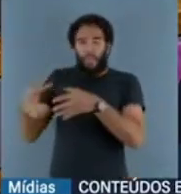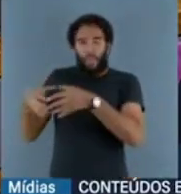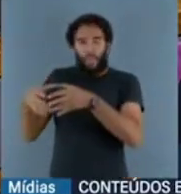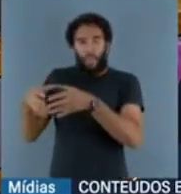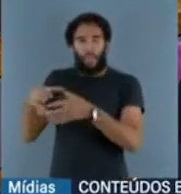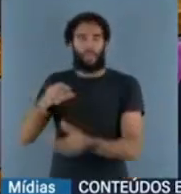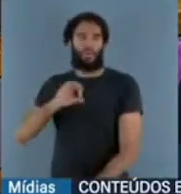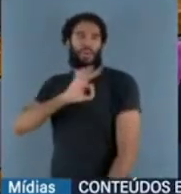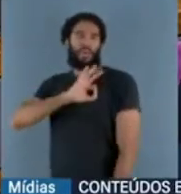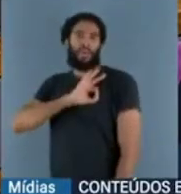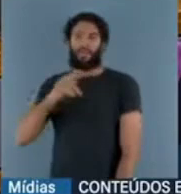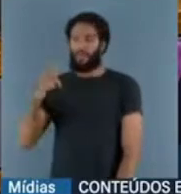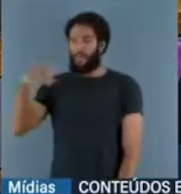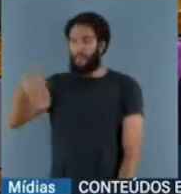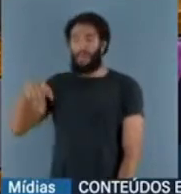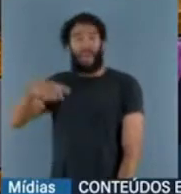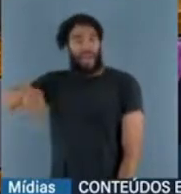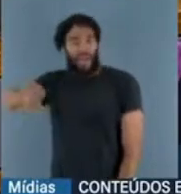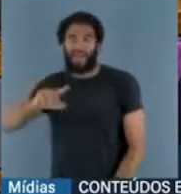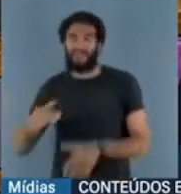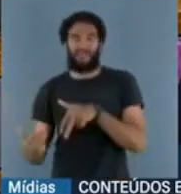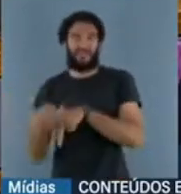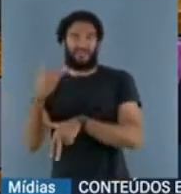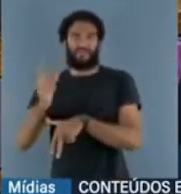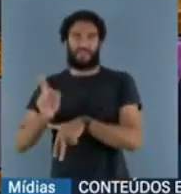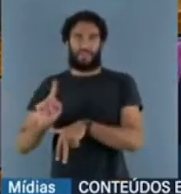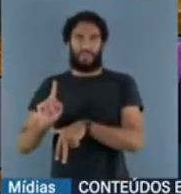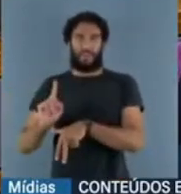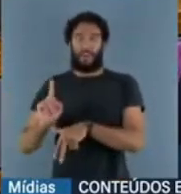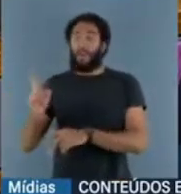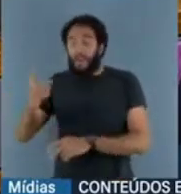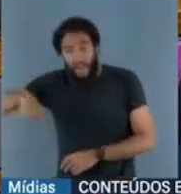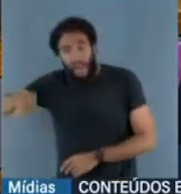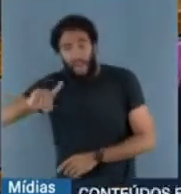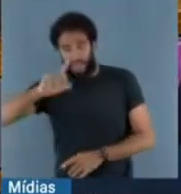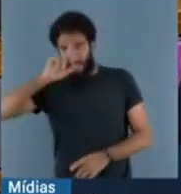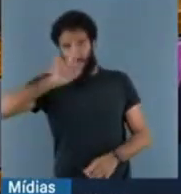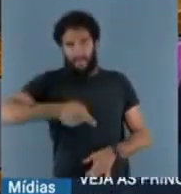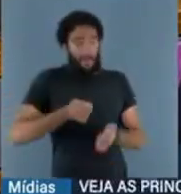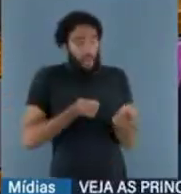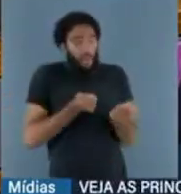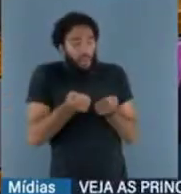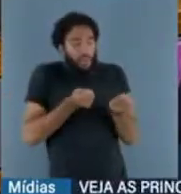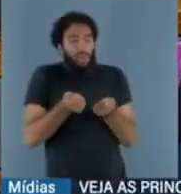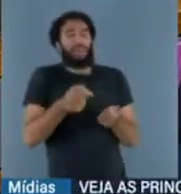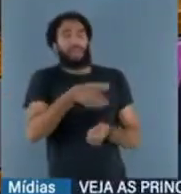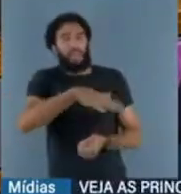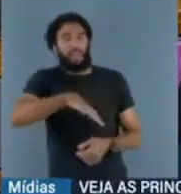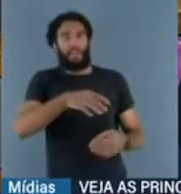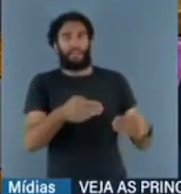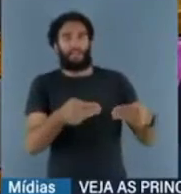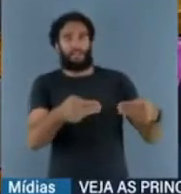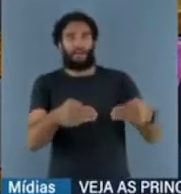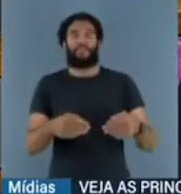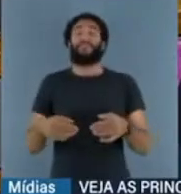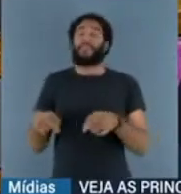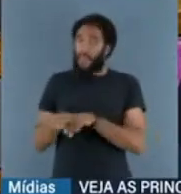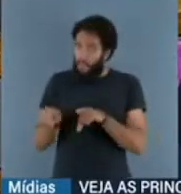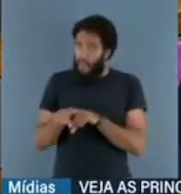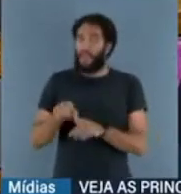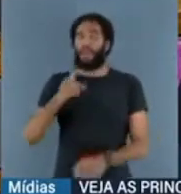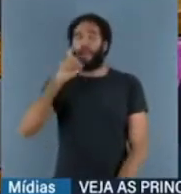que são vítimas. Não são vítimas. Eles estavam no comando da operação extensiva na esplanada dos ministérios. Mente também